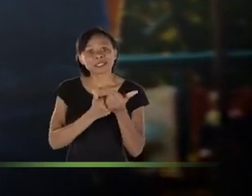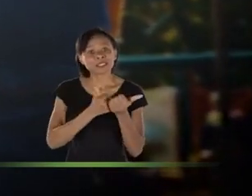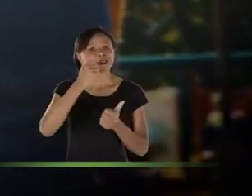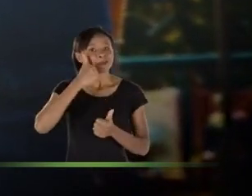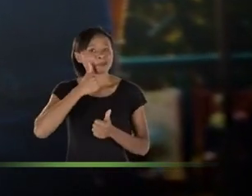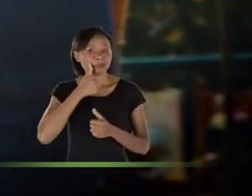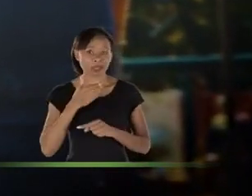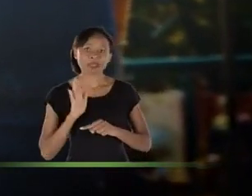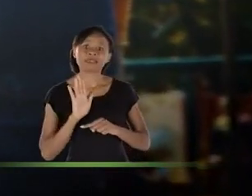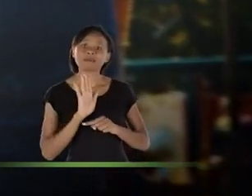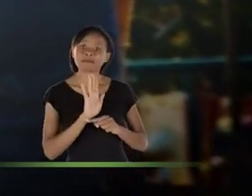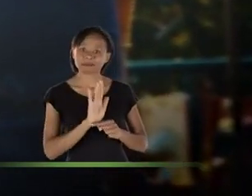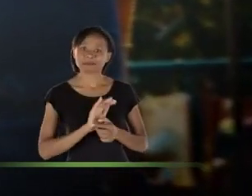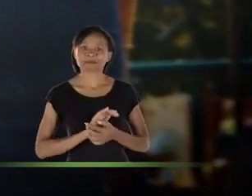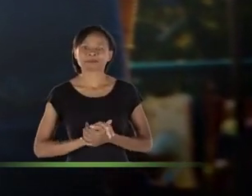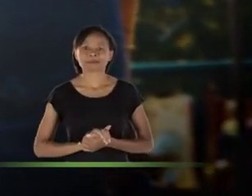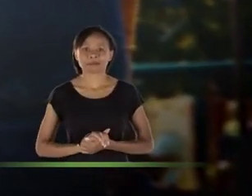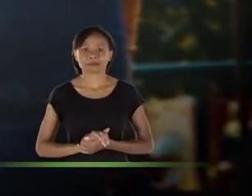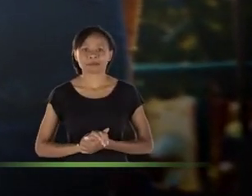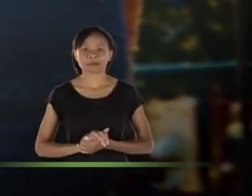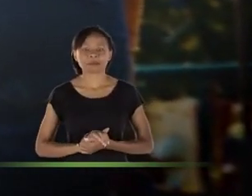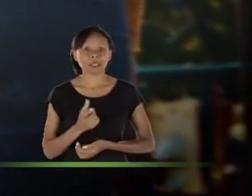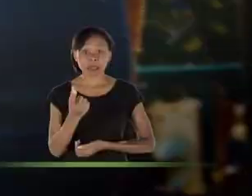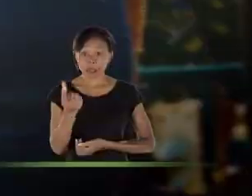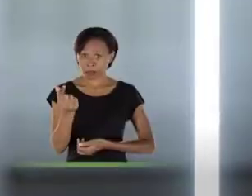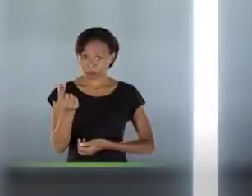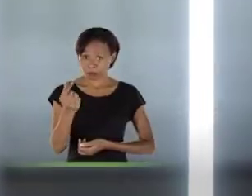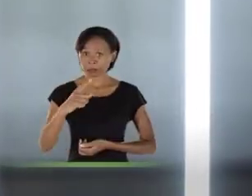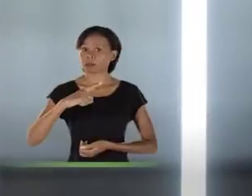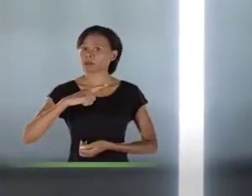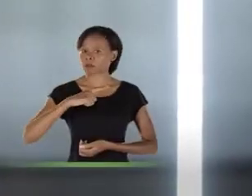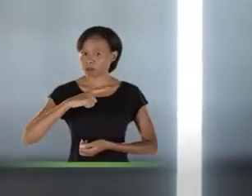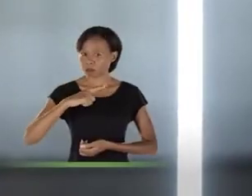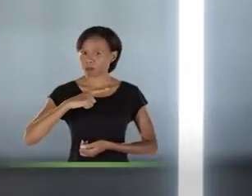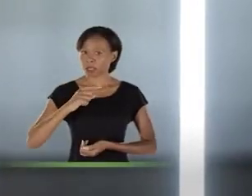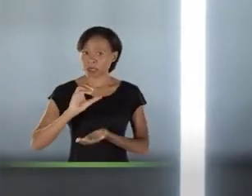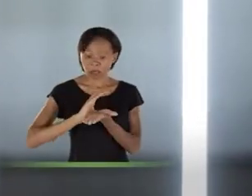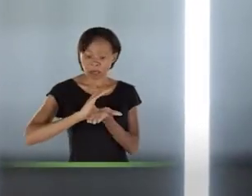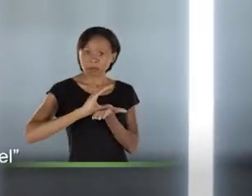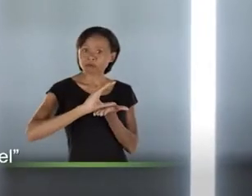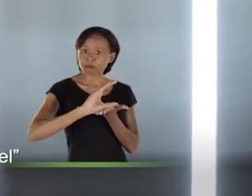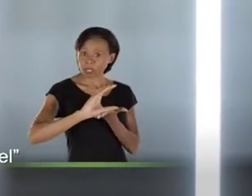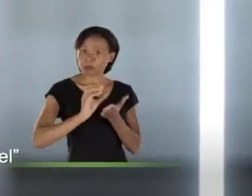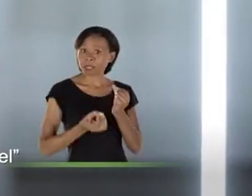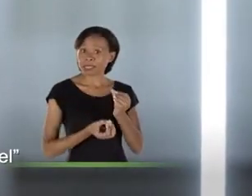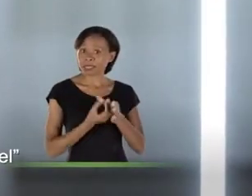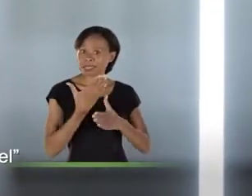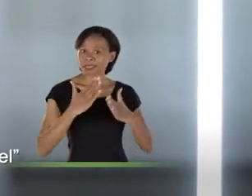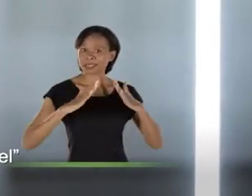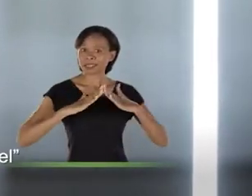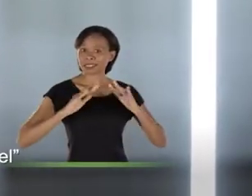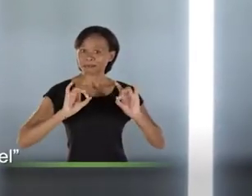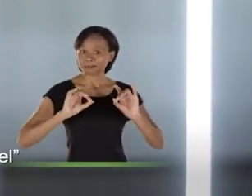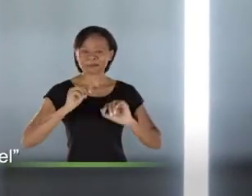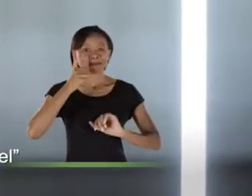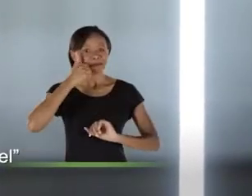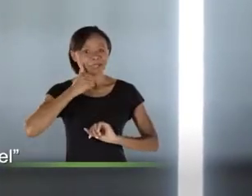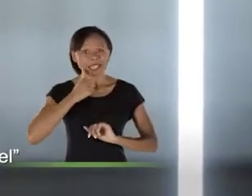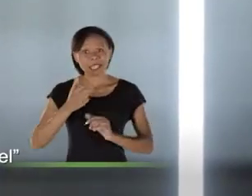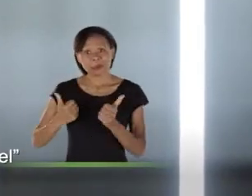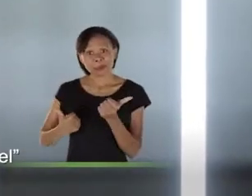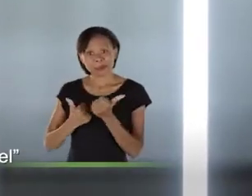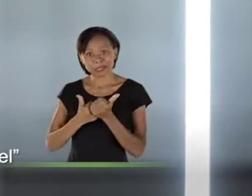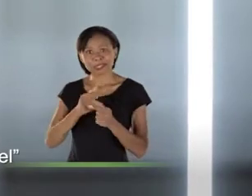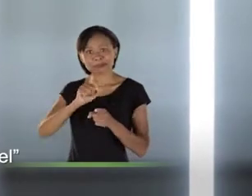mulher que precisa sair de casa com seus filhos ter pra onde ir. E dinheiro pra isso tem. O investimento pra fazer a Casa da Mulher